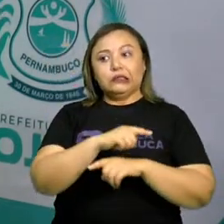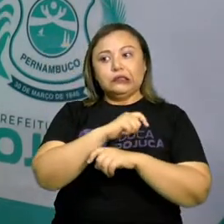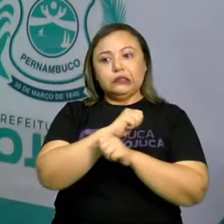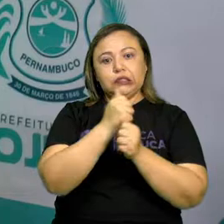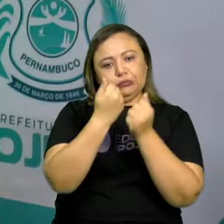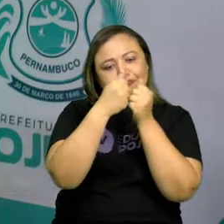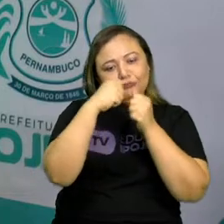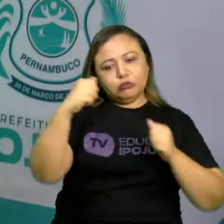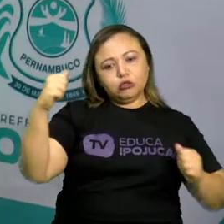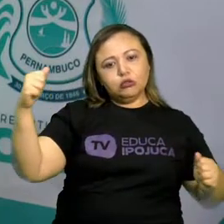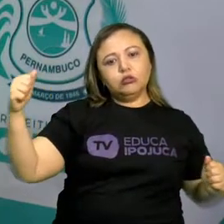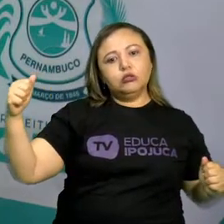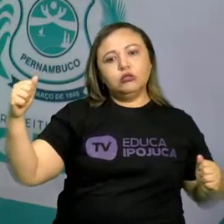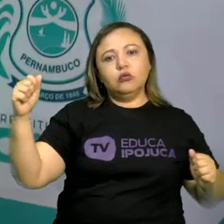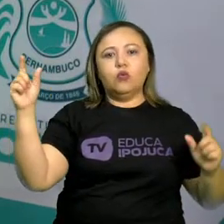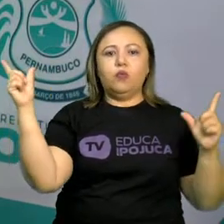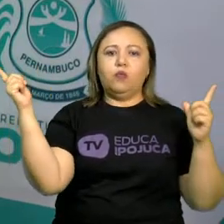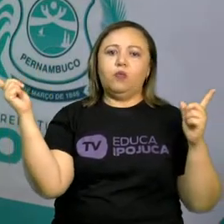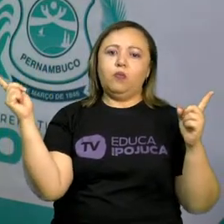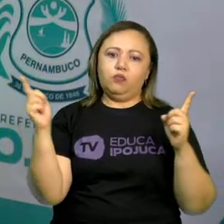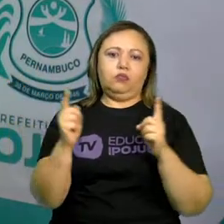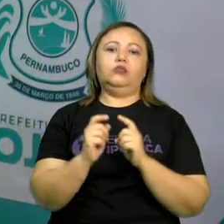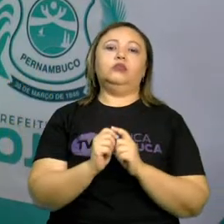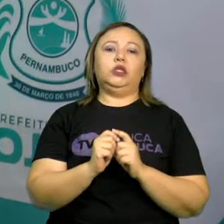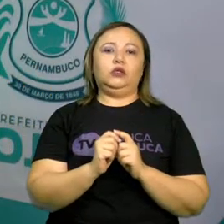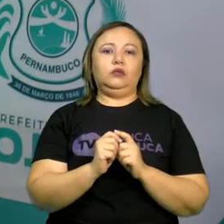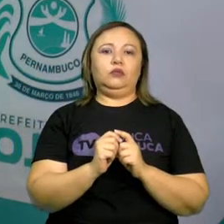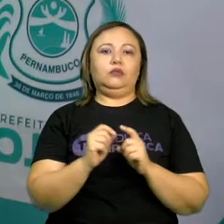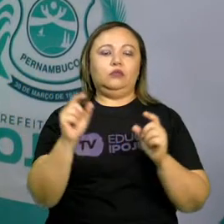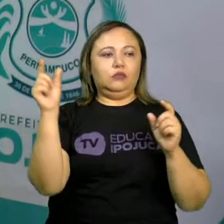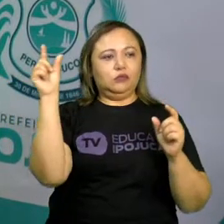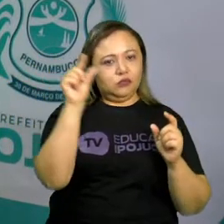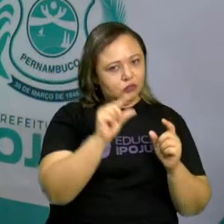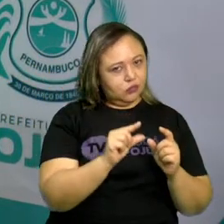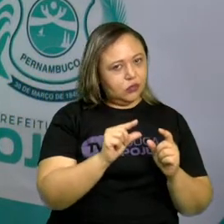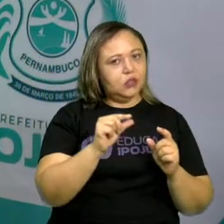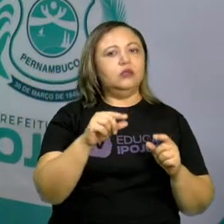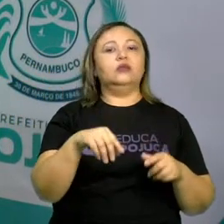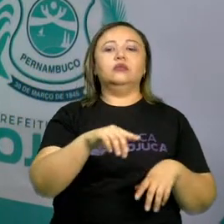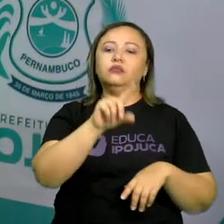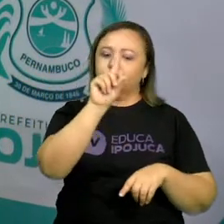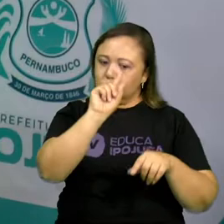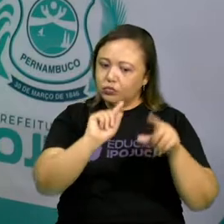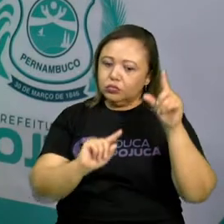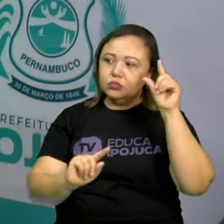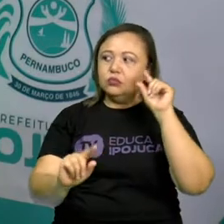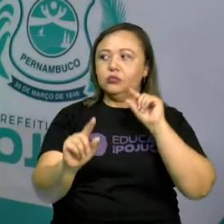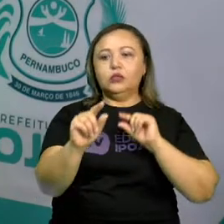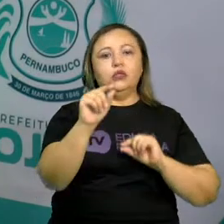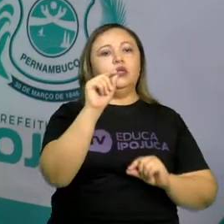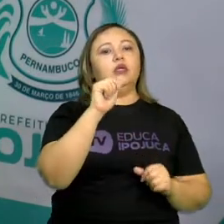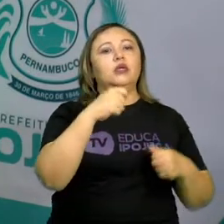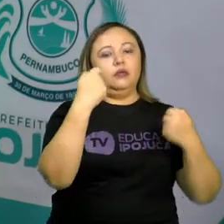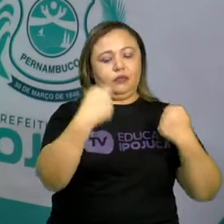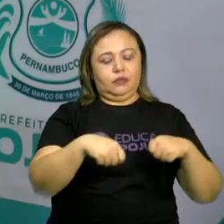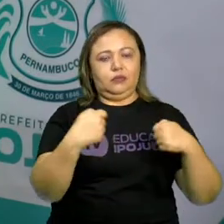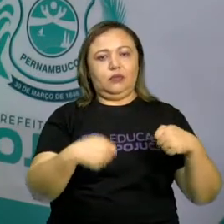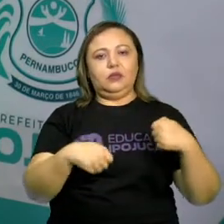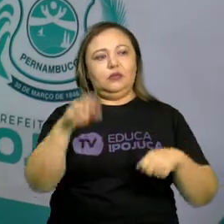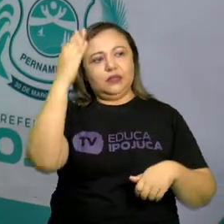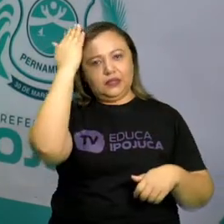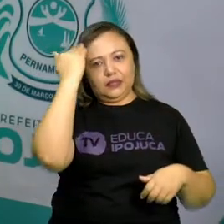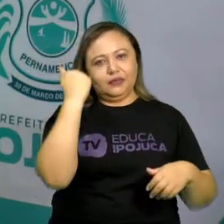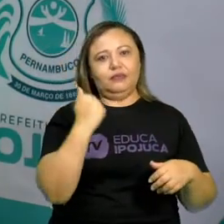grande? Então, é necessário a gente escolher, pra gente conhecer, pra gente fazer diferentes tipos de arte.